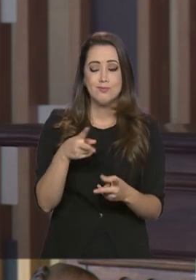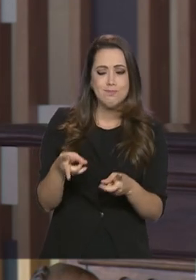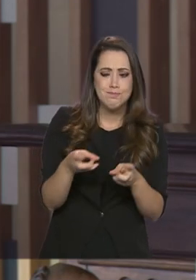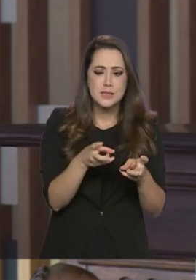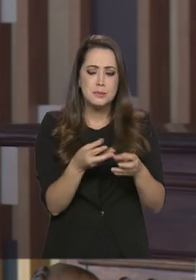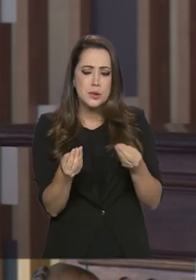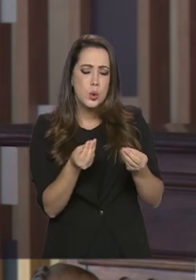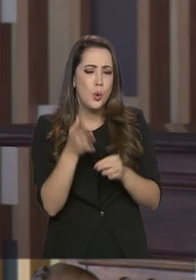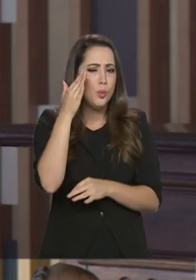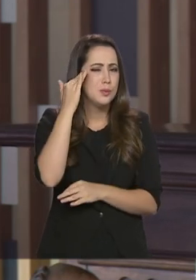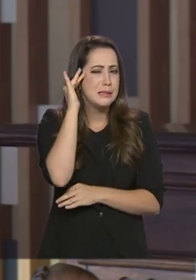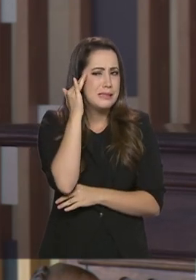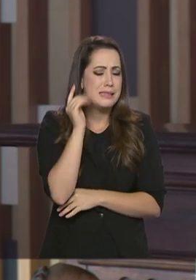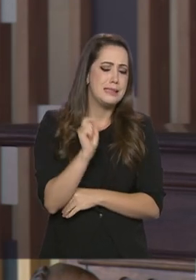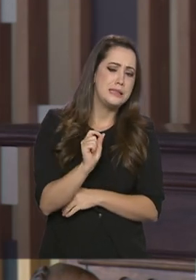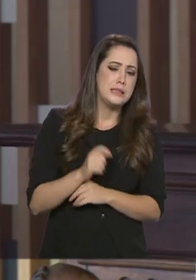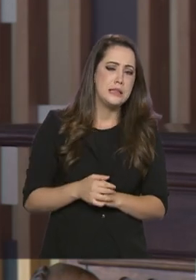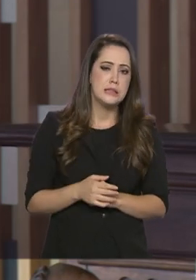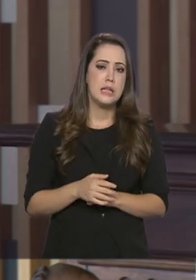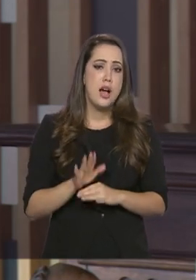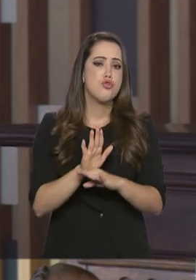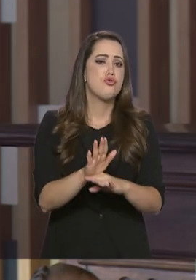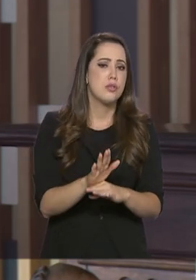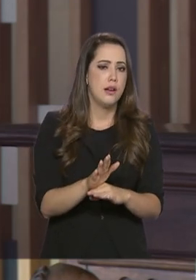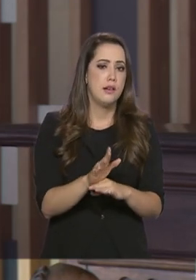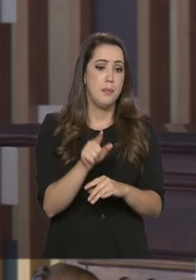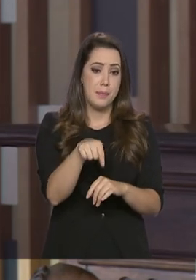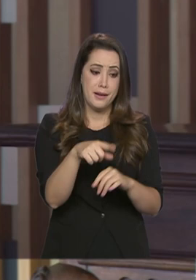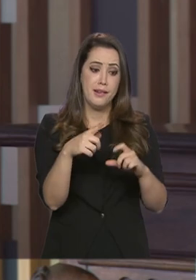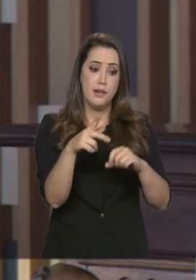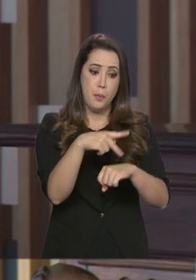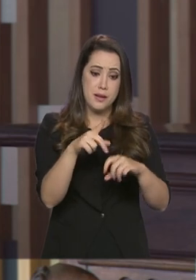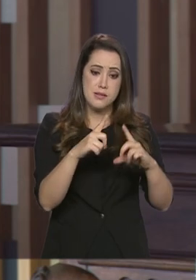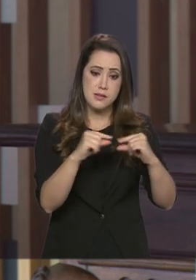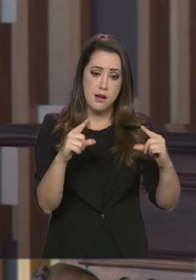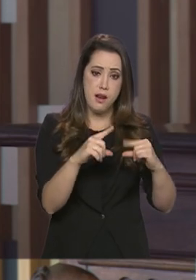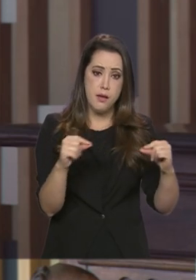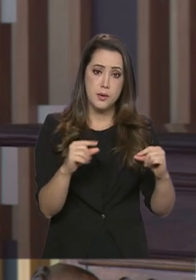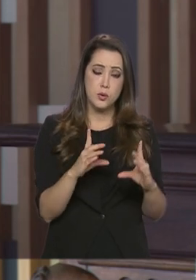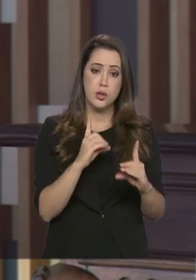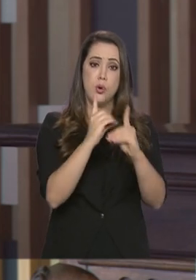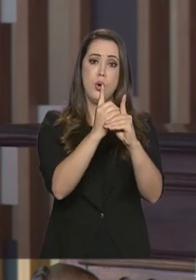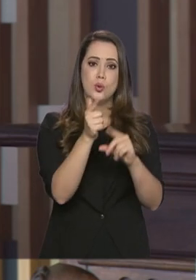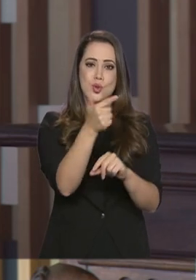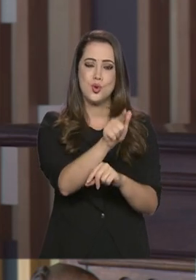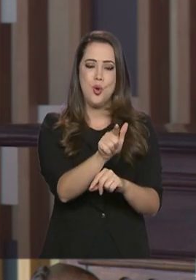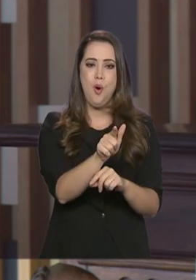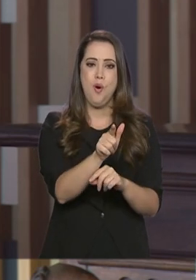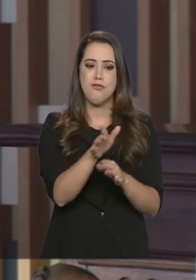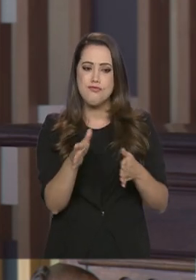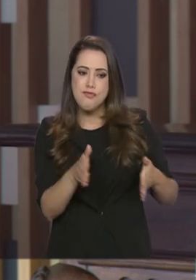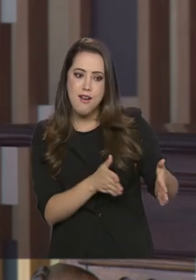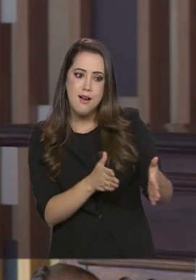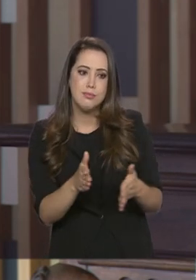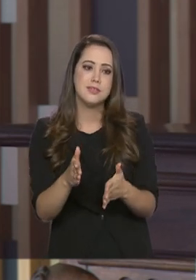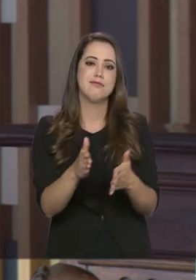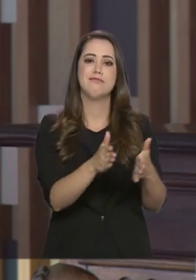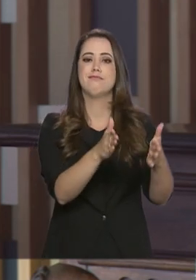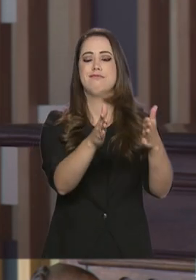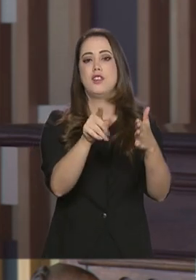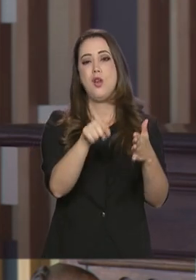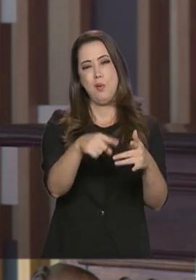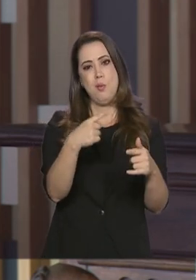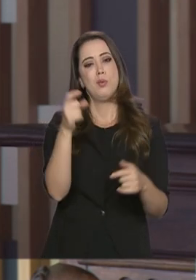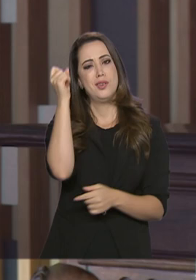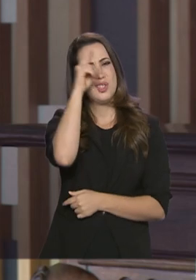fazer para que o Líbano reencontre aí a sua vocação, o seu caminho. Um país que tem dificuldades